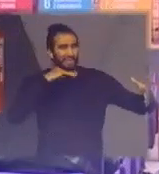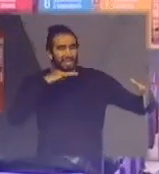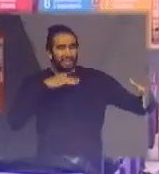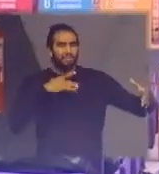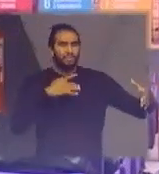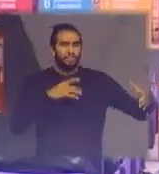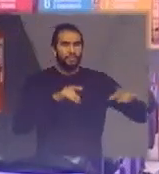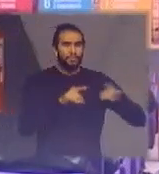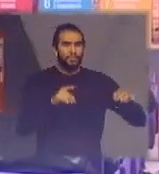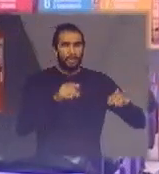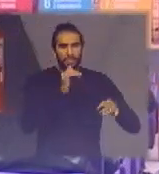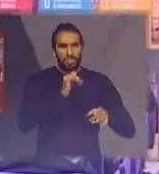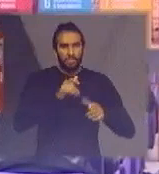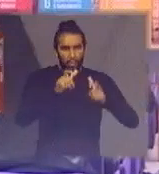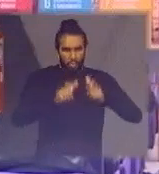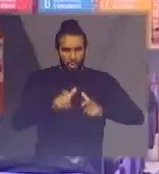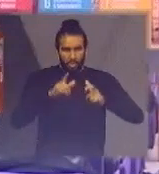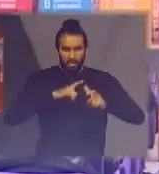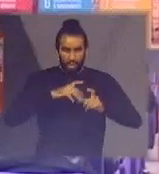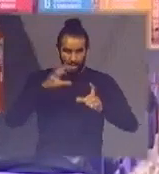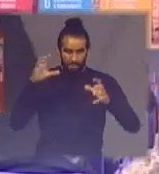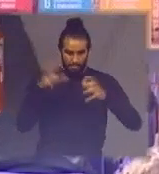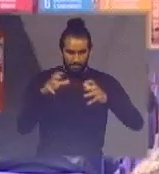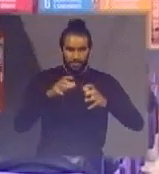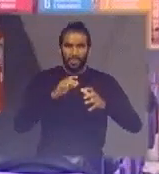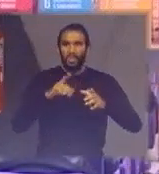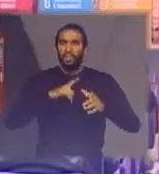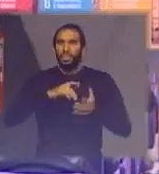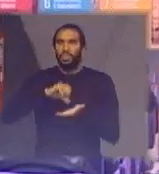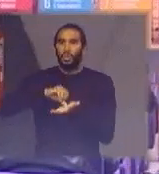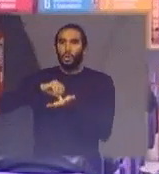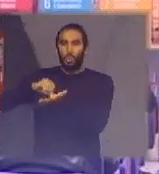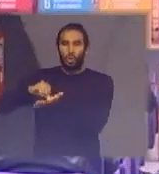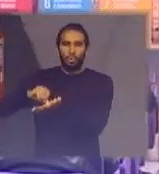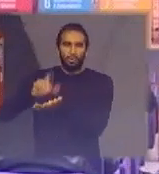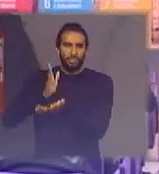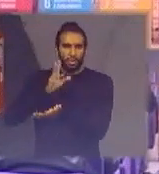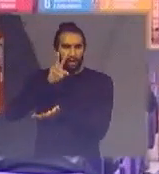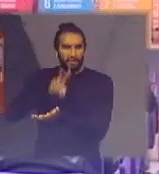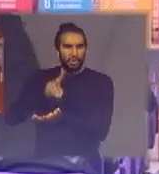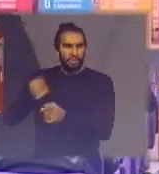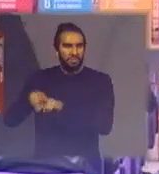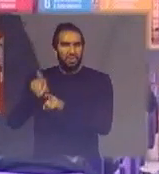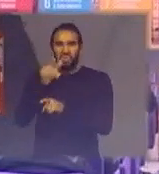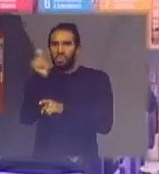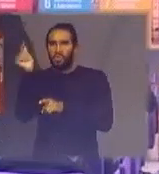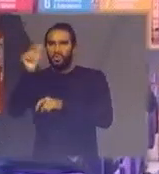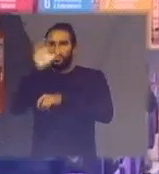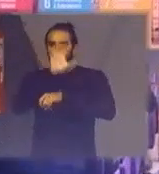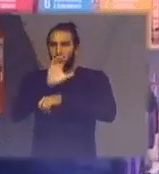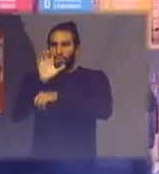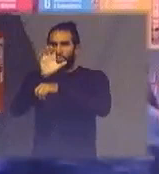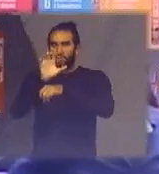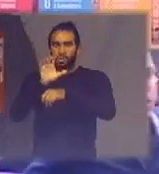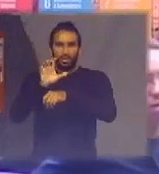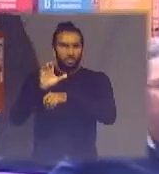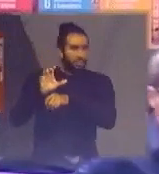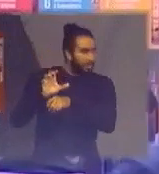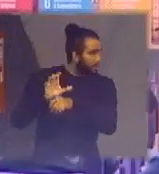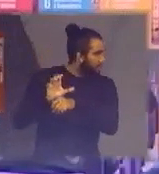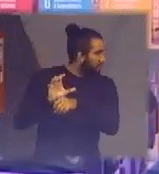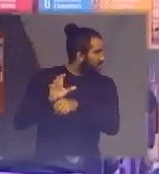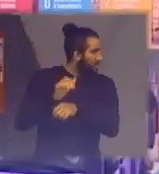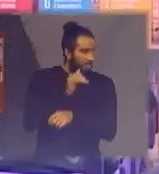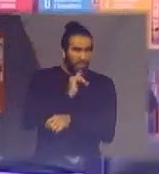no ambiente de impressão bem, muitos órgãos isso aqui eu já vi em vários estados funcionando o sistema de comodato você